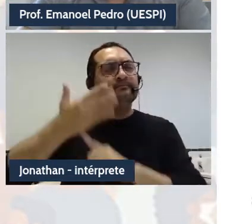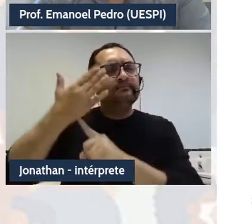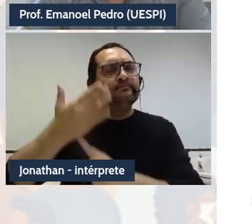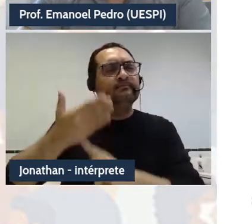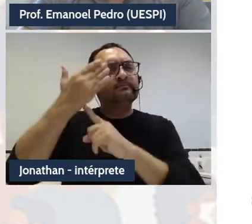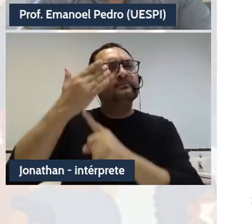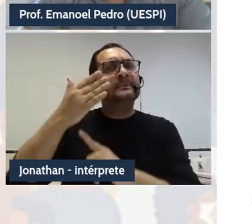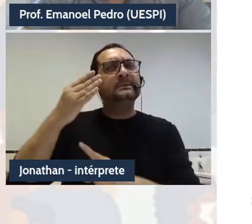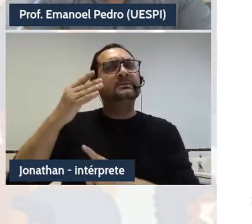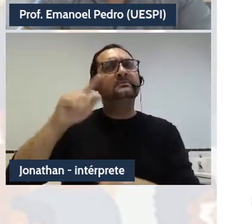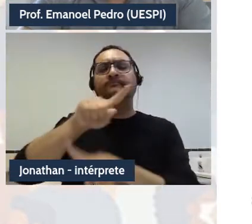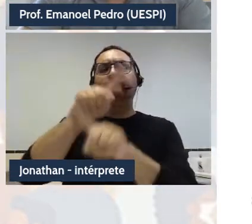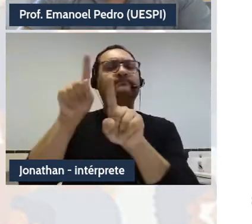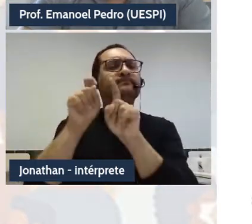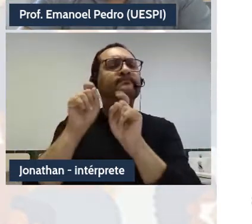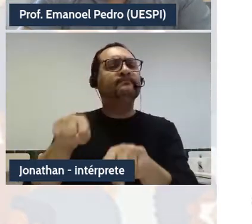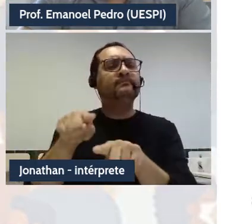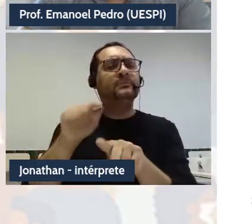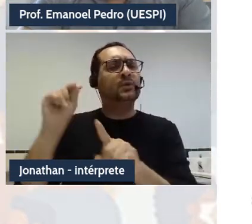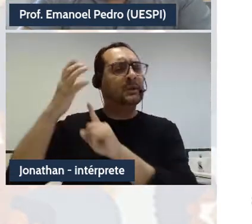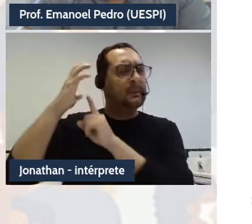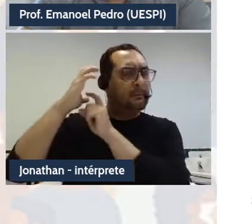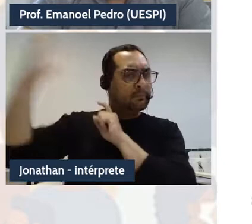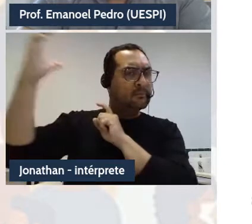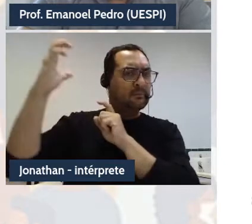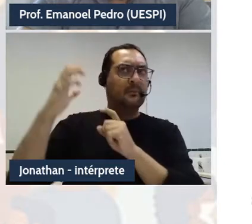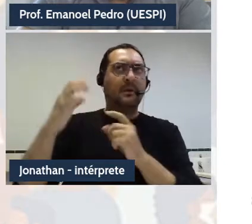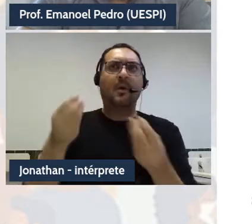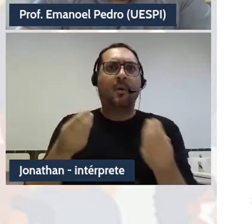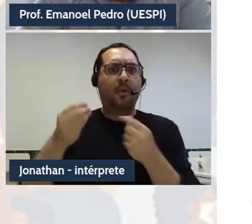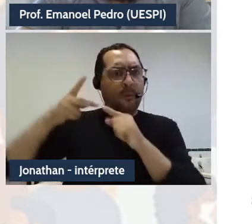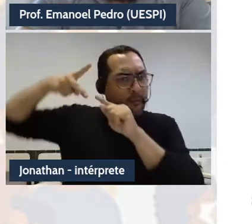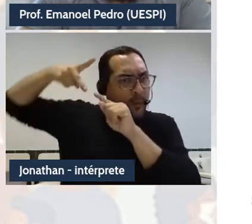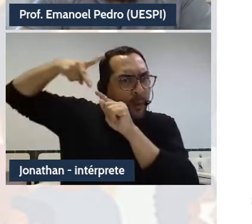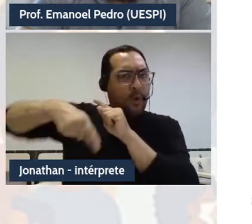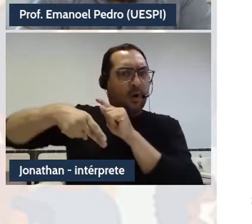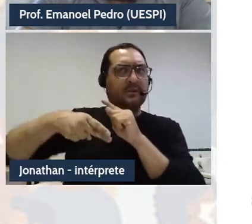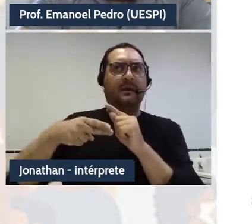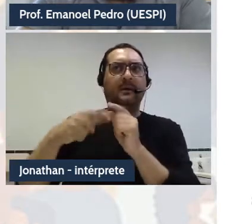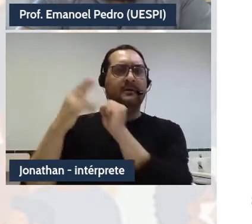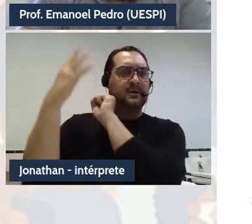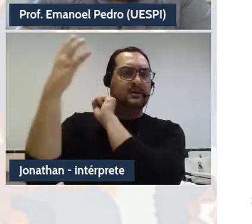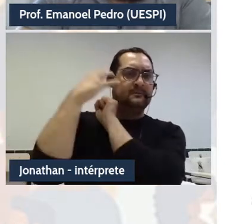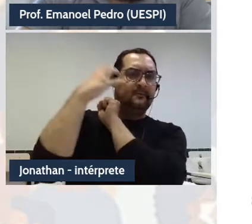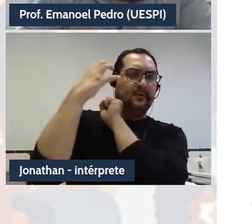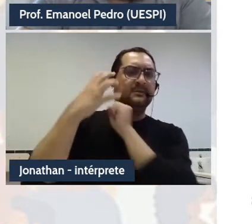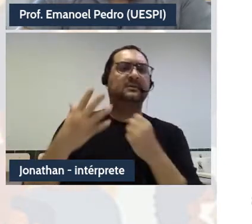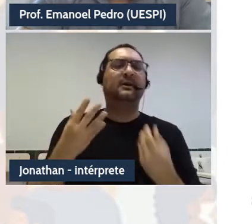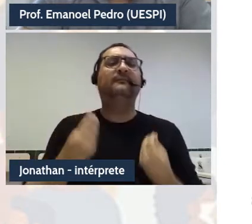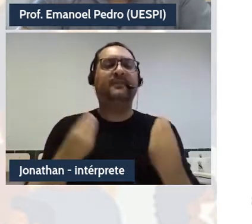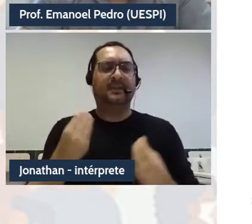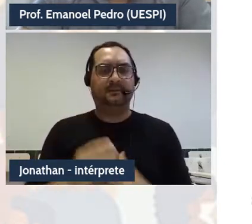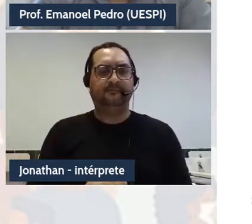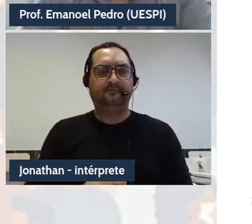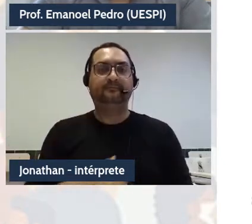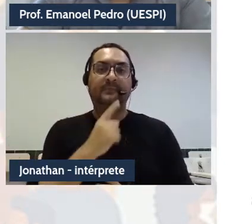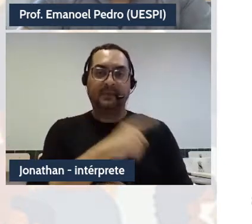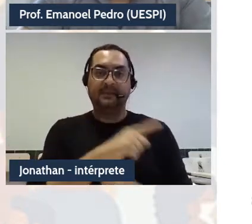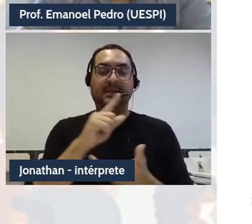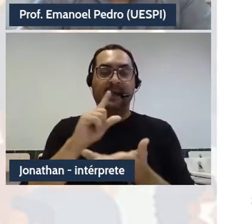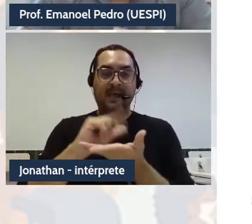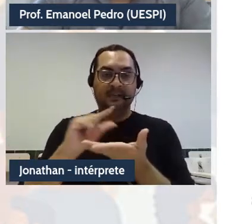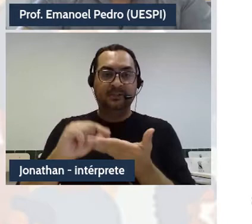decolonial da tecnologia. Então, o artigo de 1952,